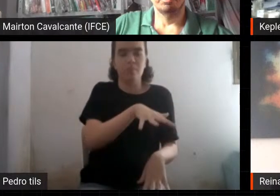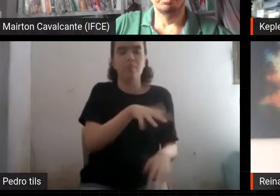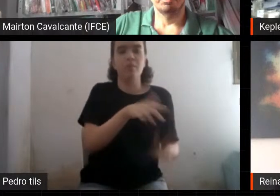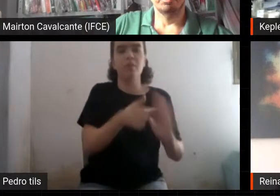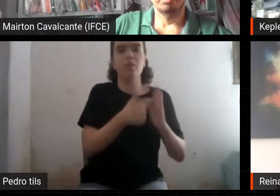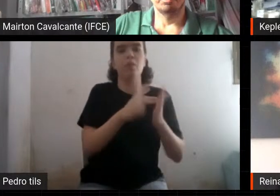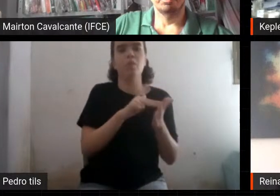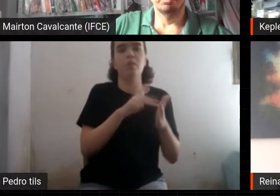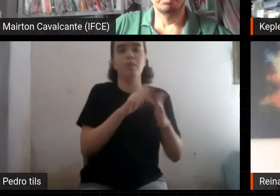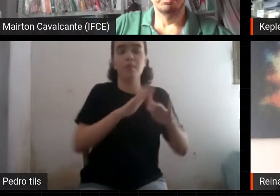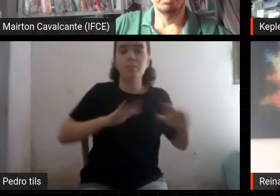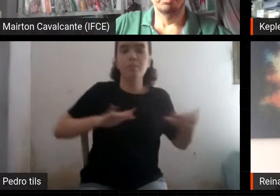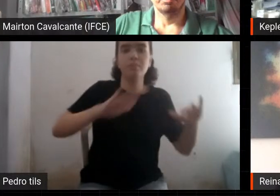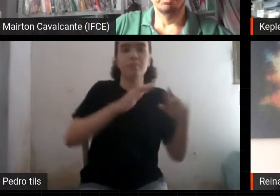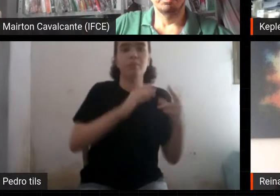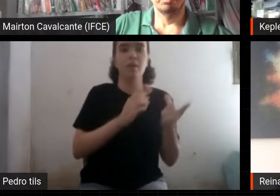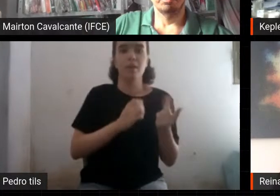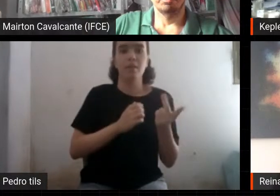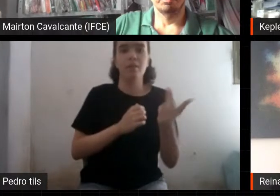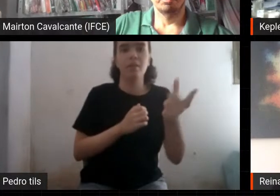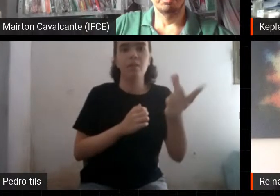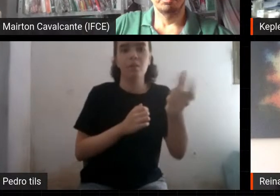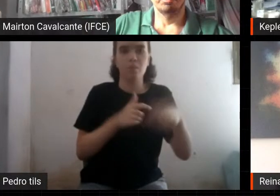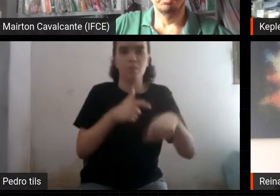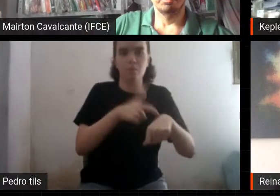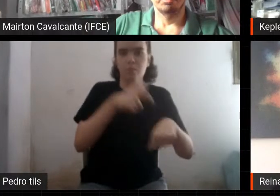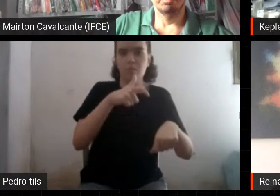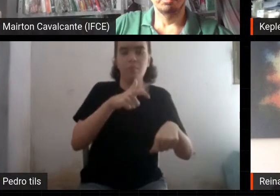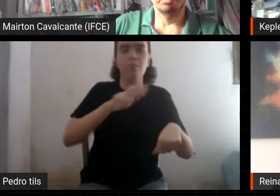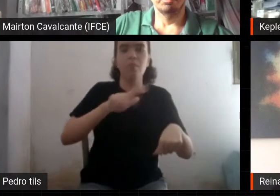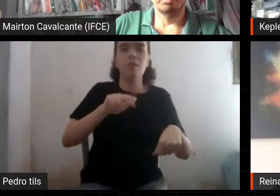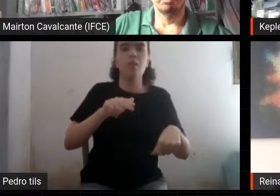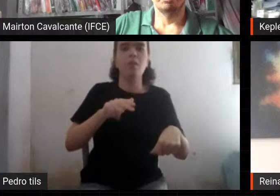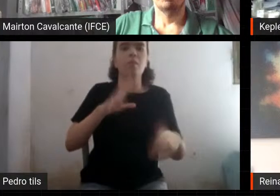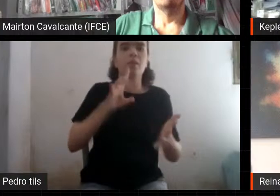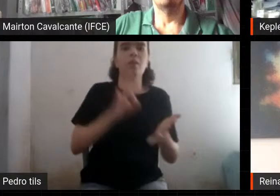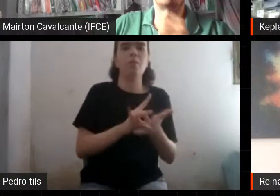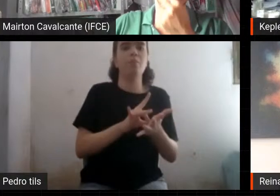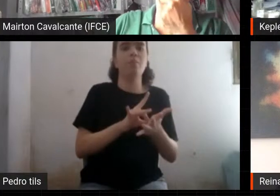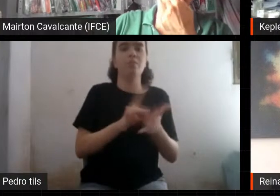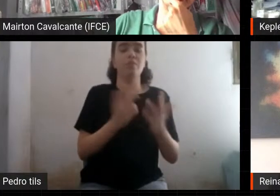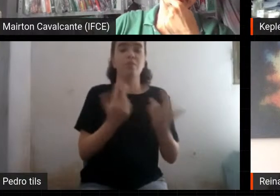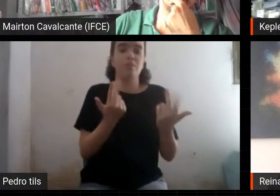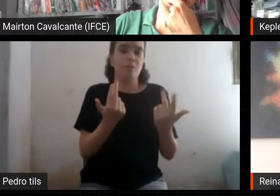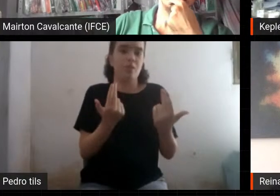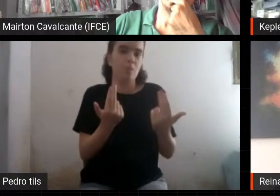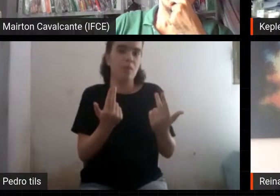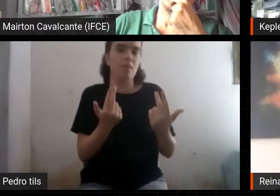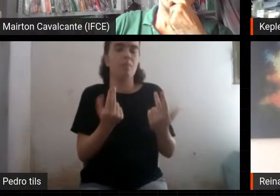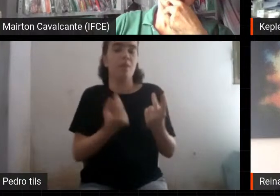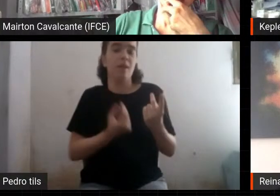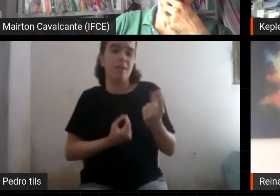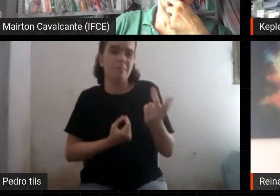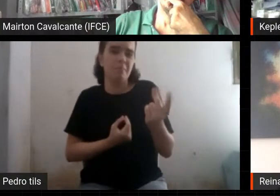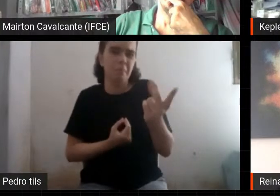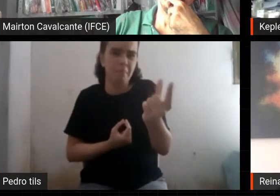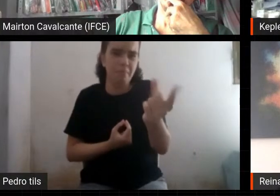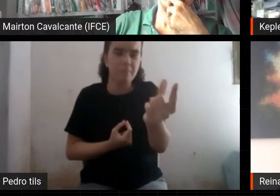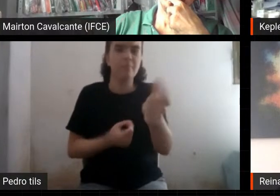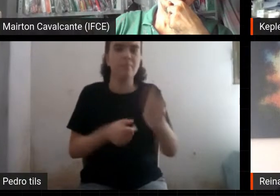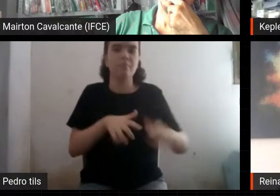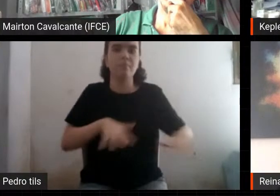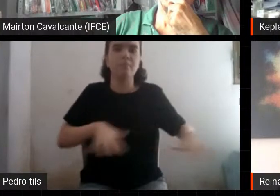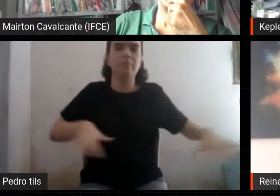ser infinito no espaço. O problema disso tudo é que isso ameaça a nossa compreensão do senso comum,